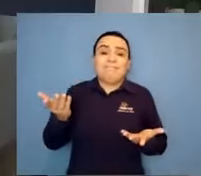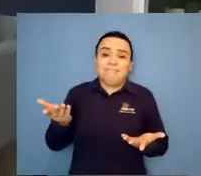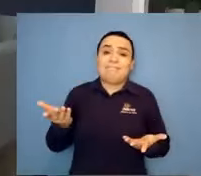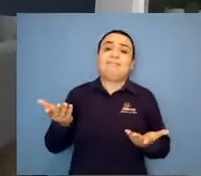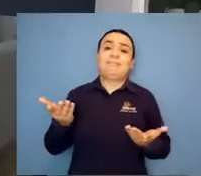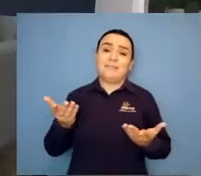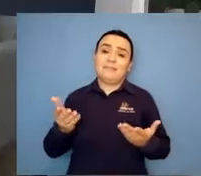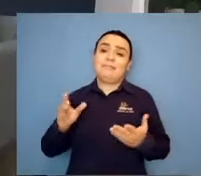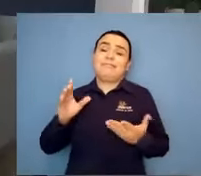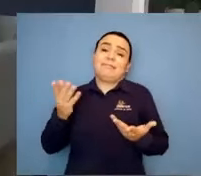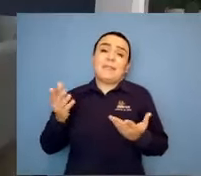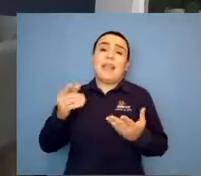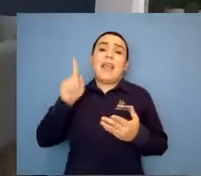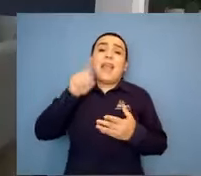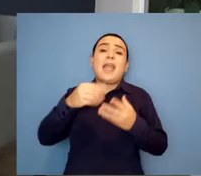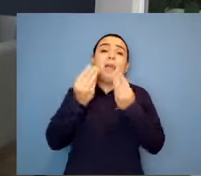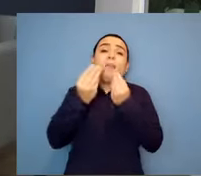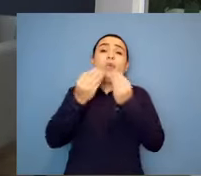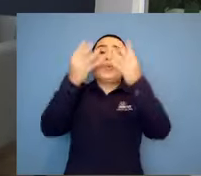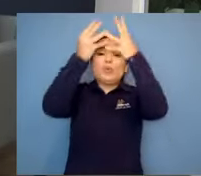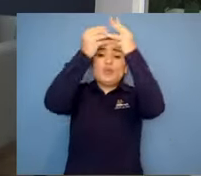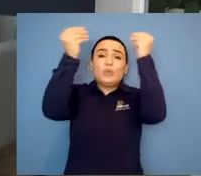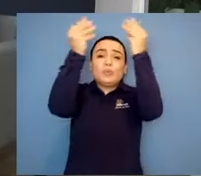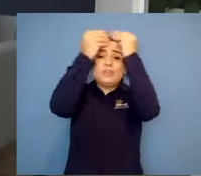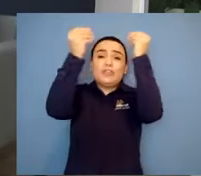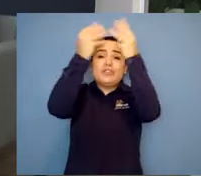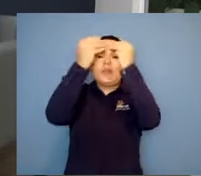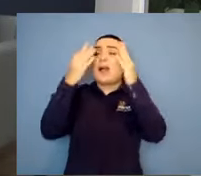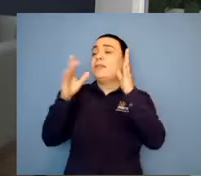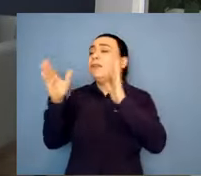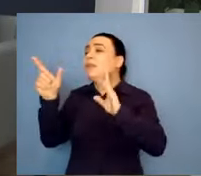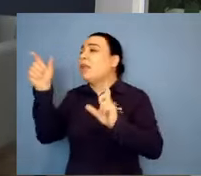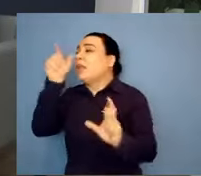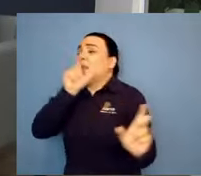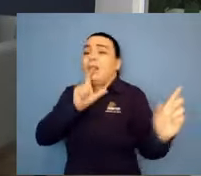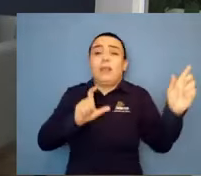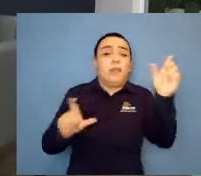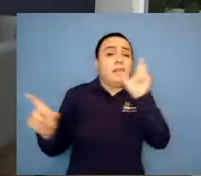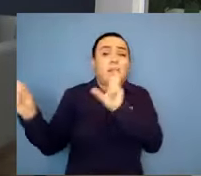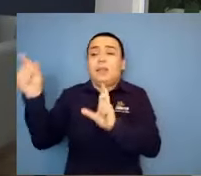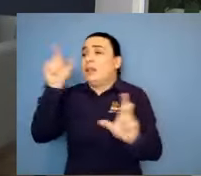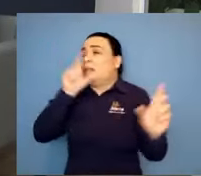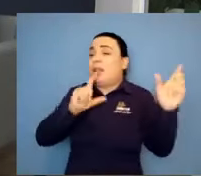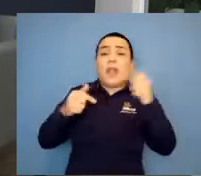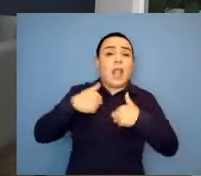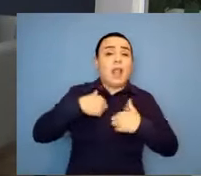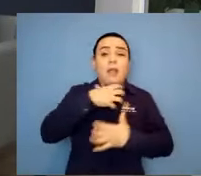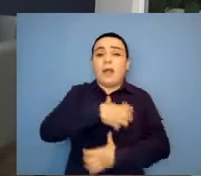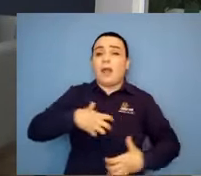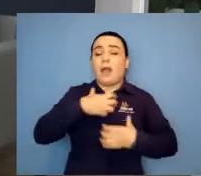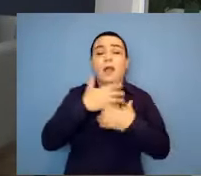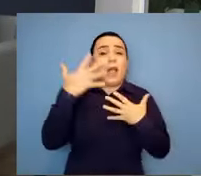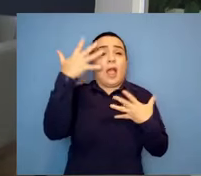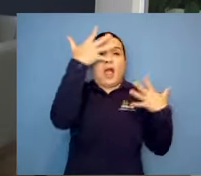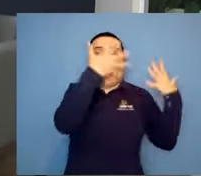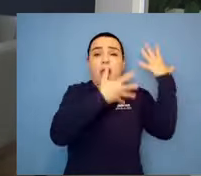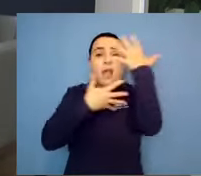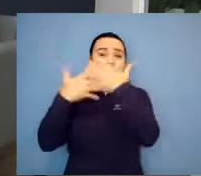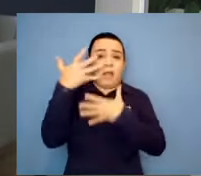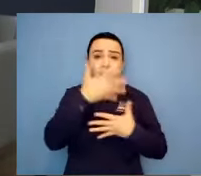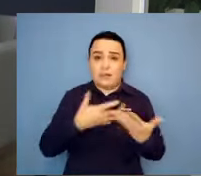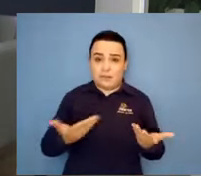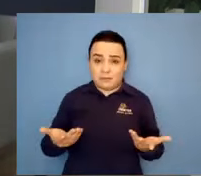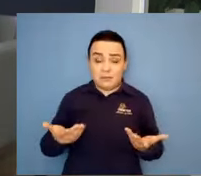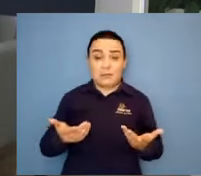ouvi muitas coisas. Então, existe um processo que as mães vão viver de amadurecimento, de um